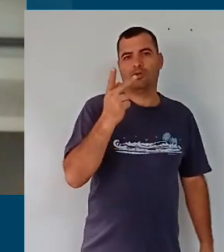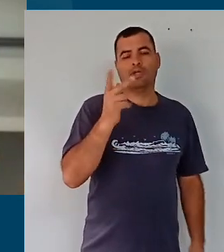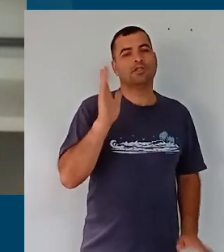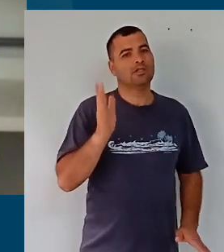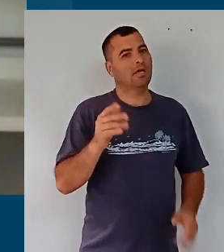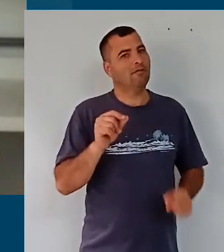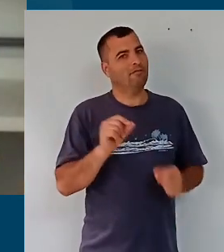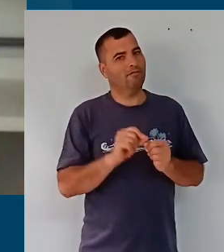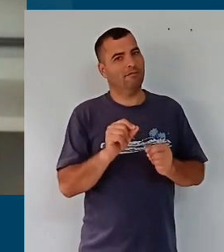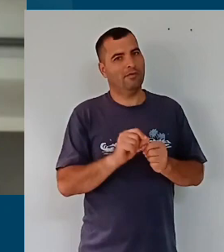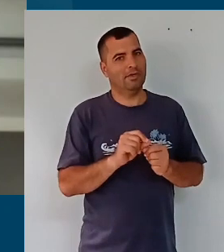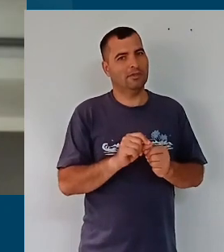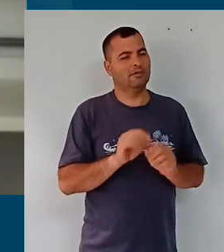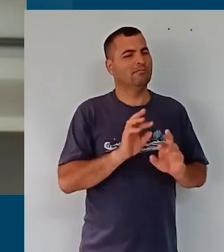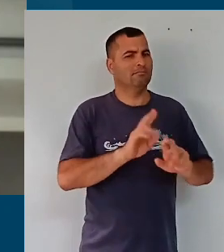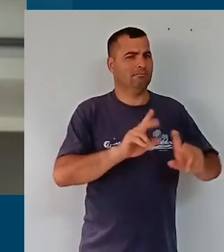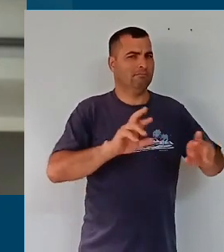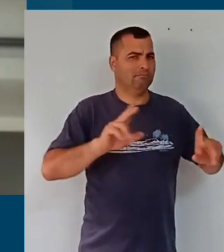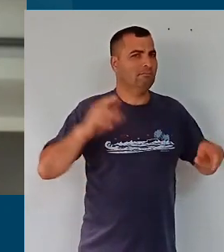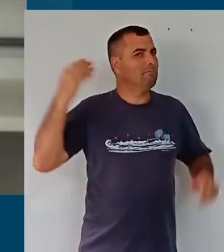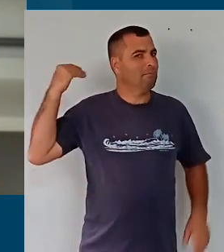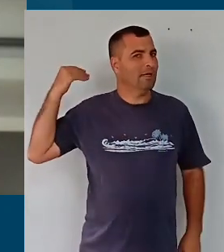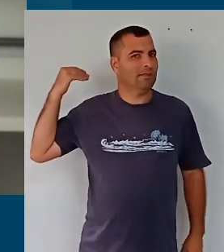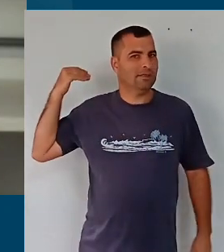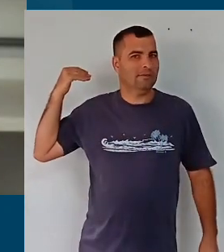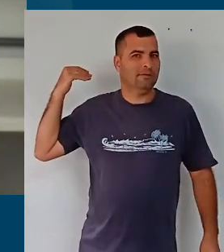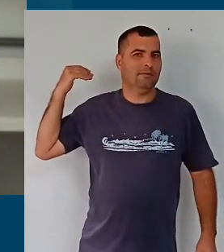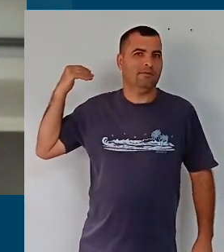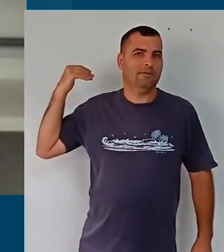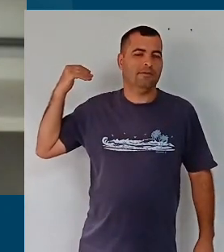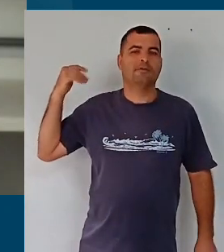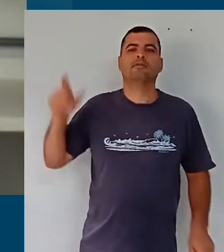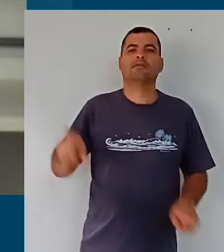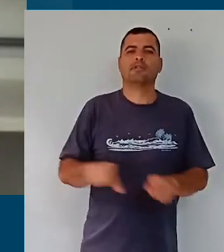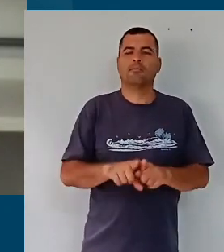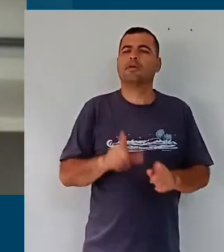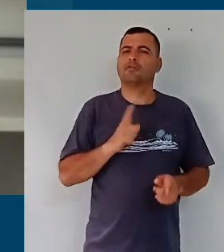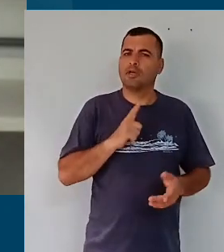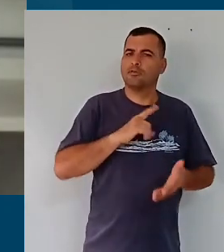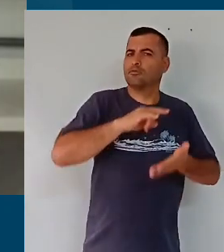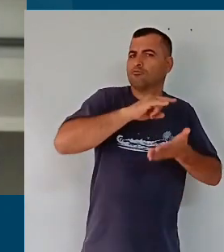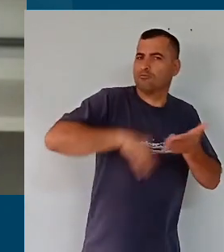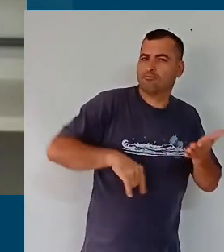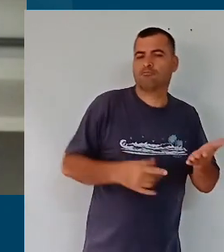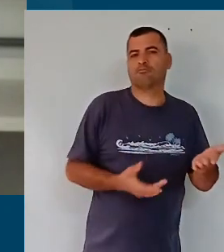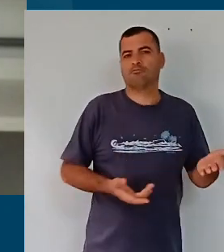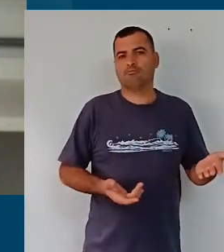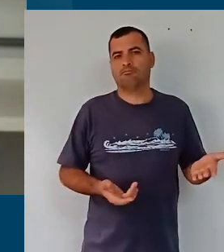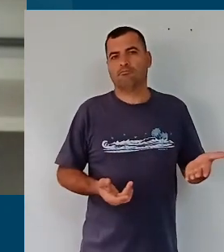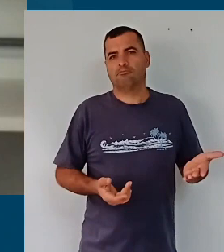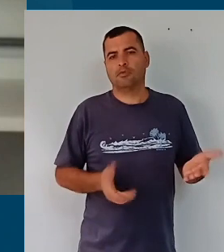Hortolândia desenvolveu em vários momentos do passado, que estão em documentos que foram